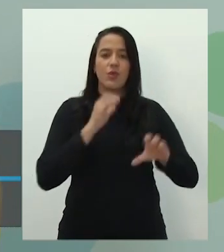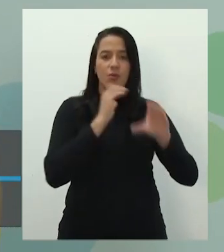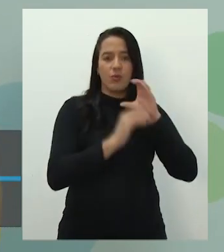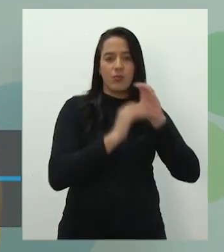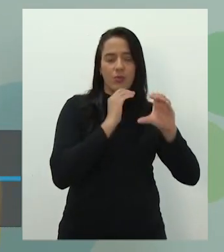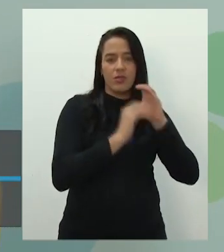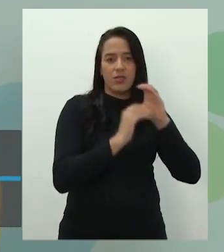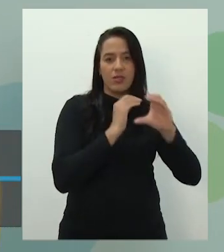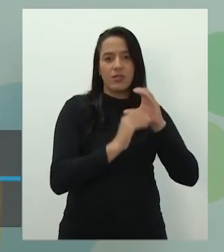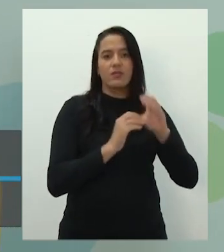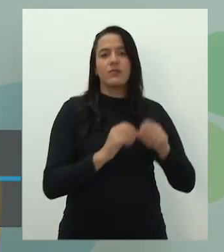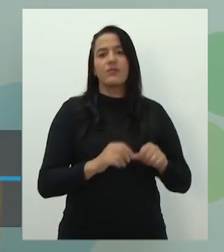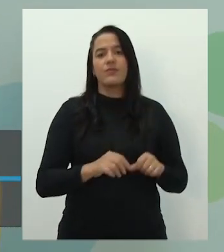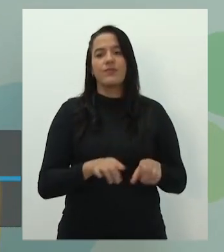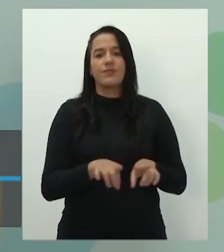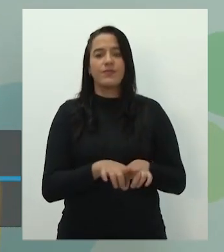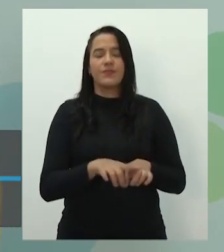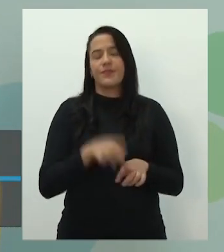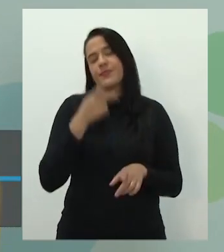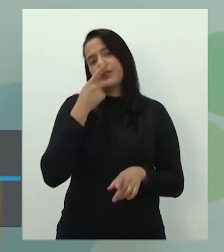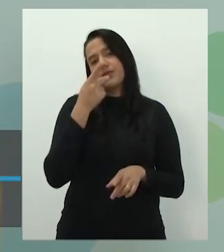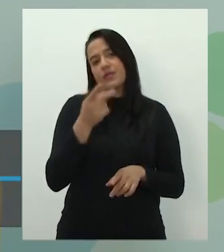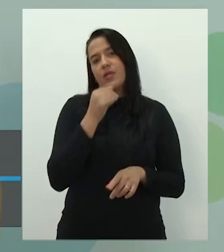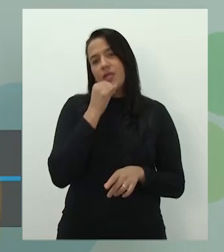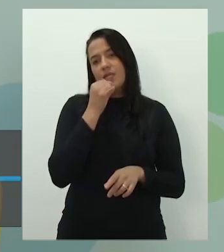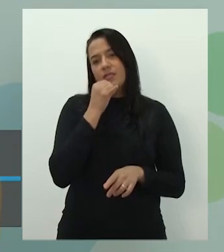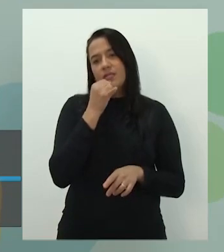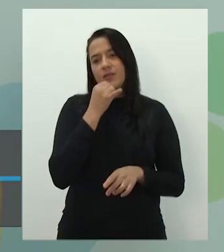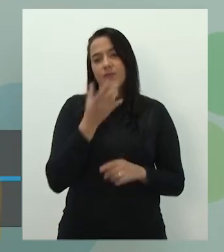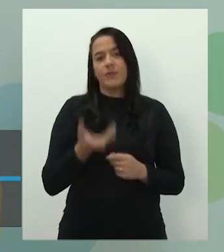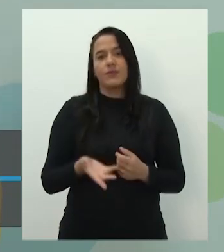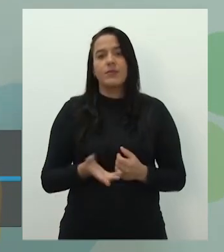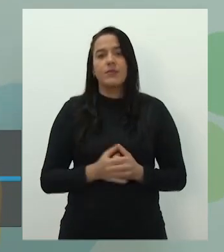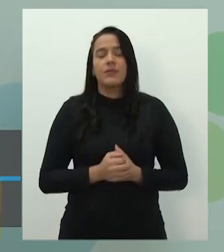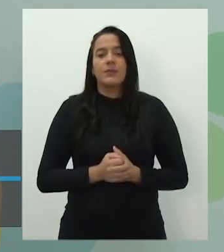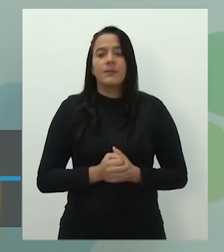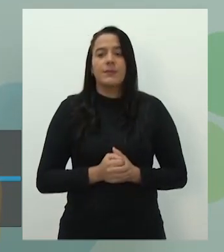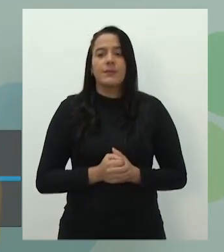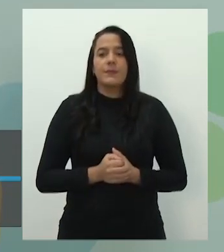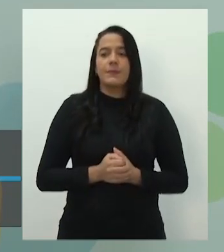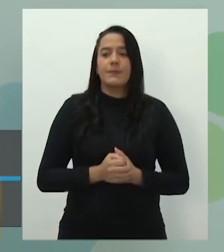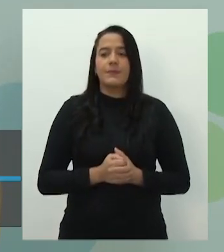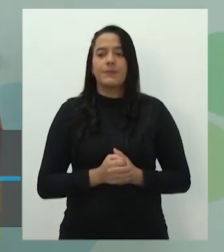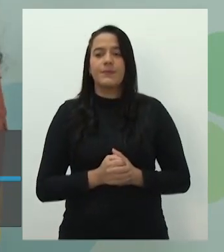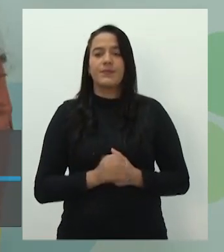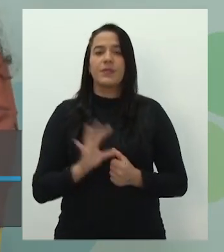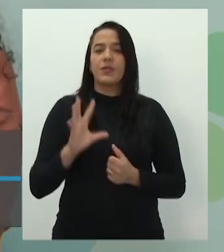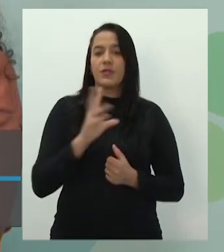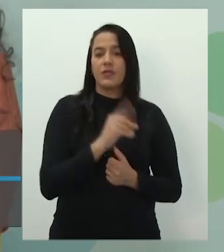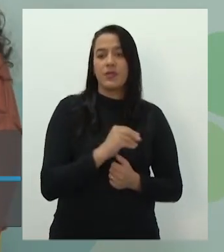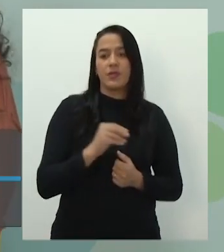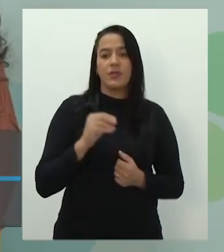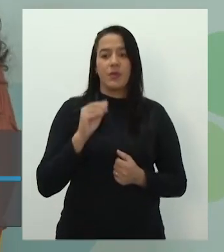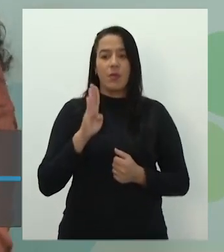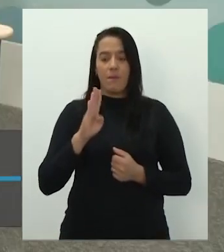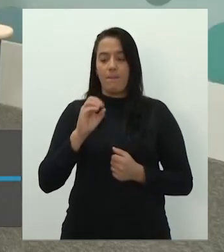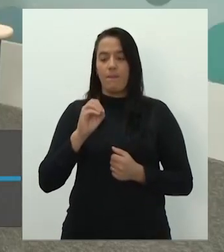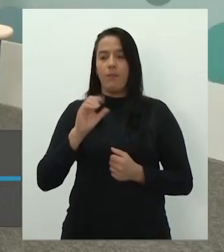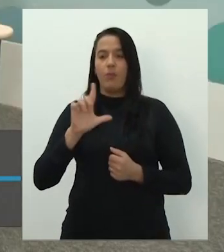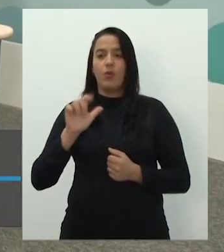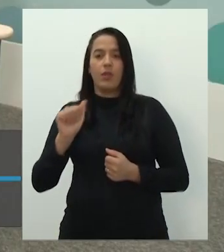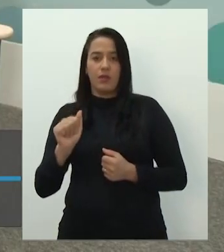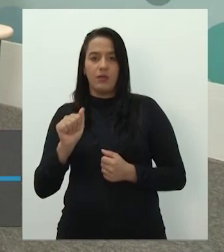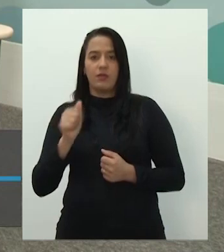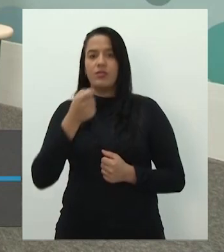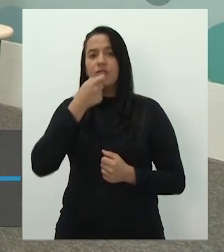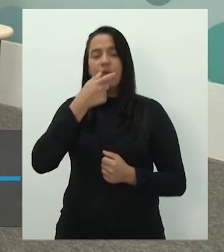tenho, eu posso citar aqui um que eu não vou falar na aula, por exemplo. Um bem que todo mundo conhece, bula de remédio. A gente tem a